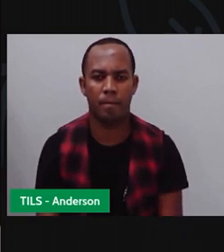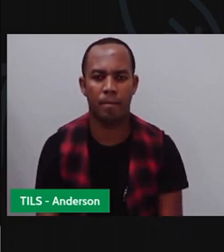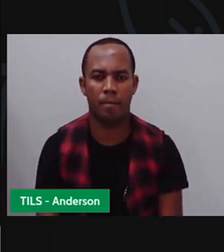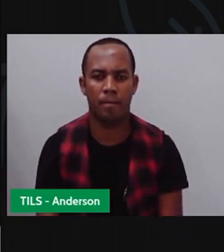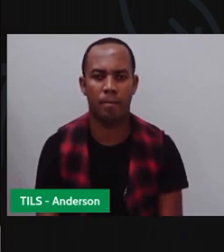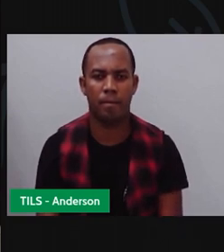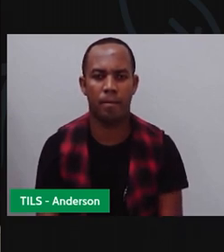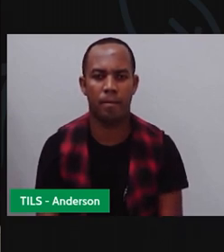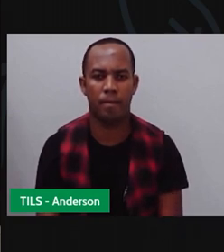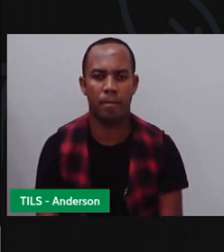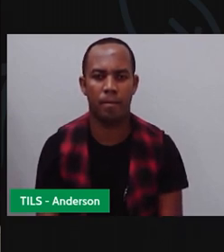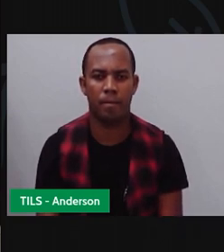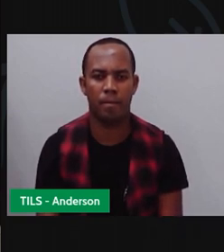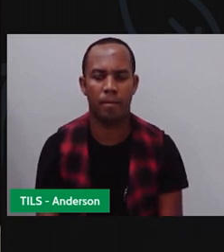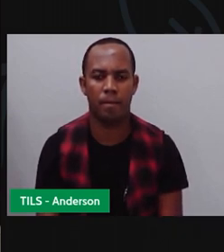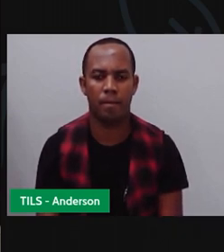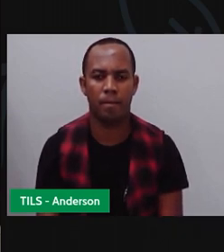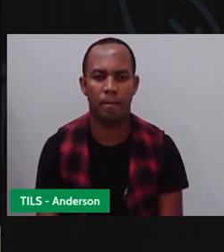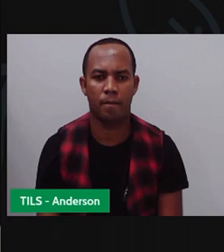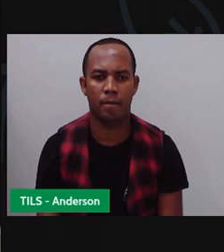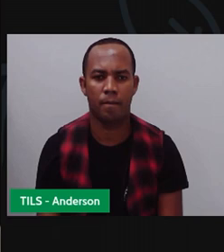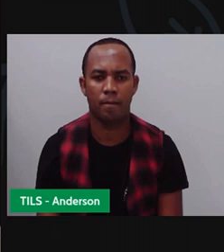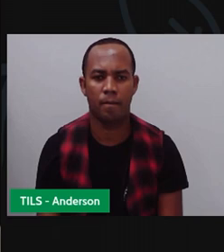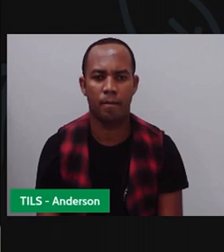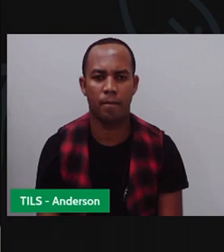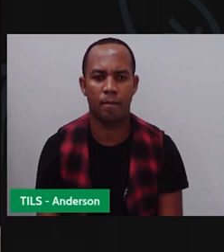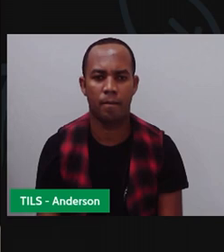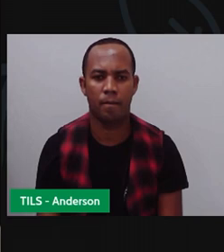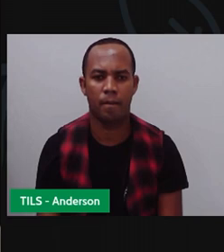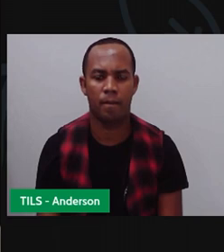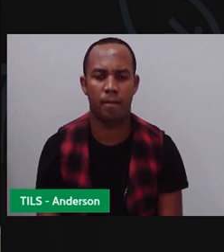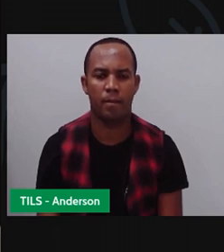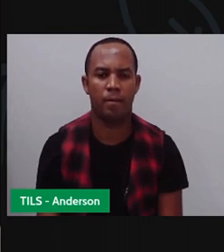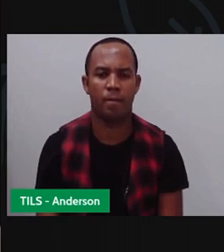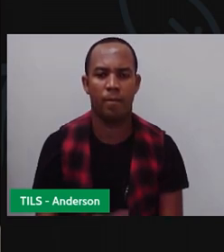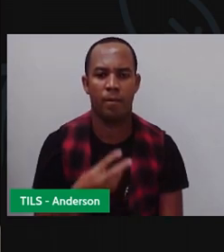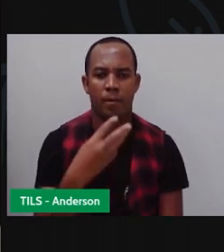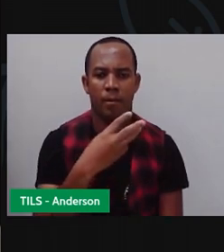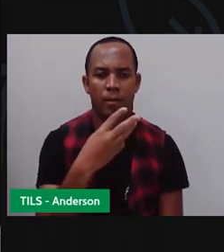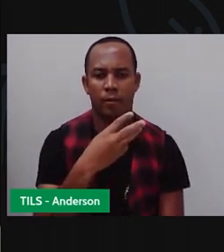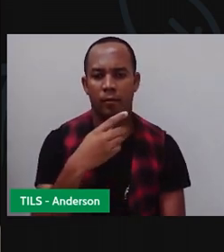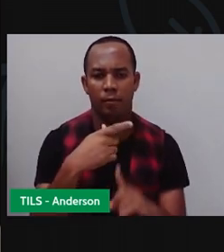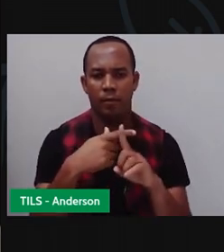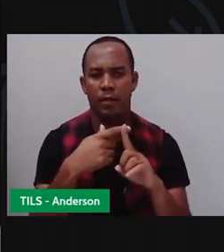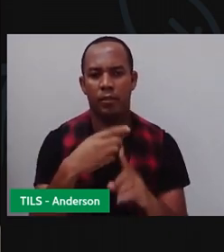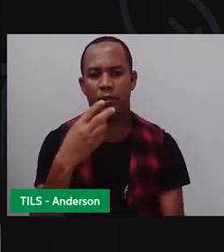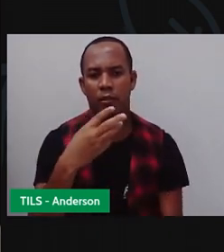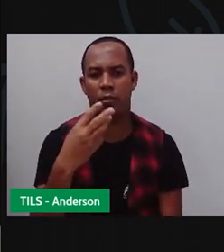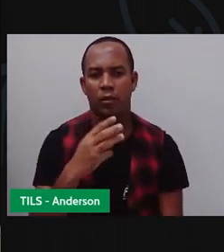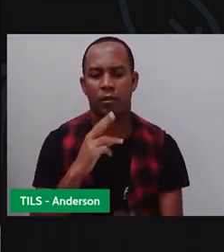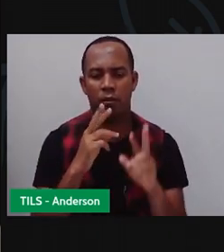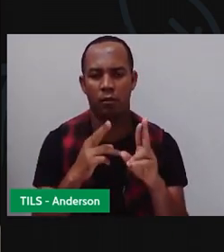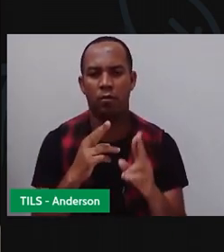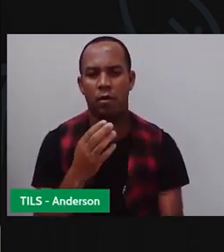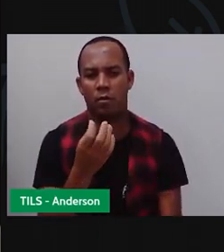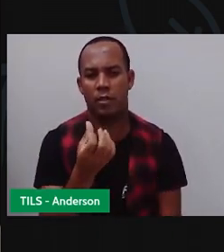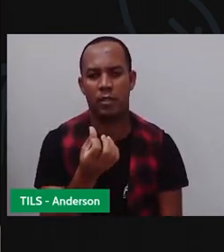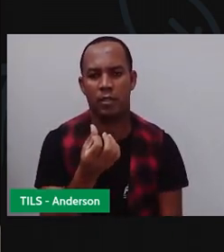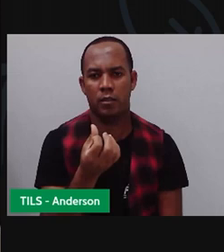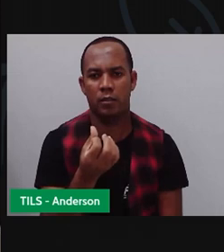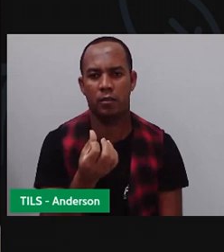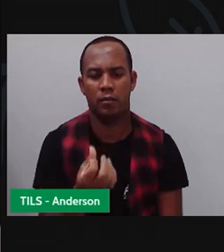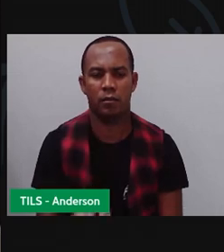Três mais três, três. Quatro, cinco, seis. Então, três mais três é igual a seis.